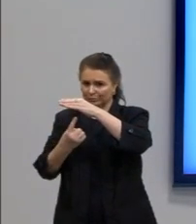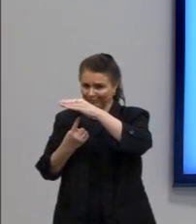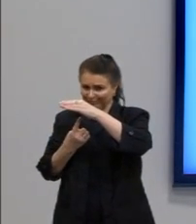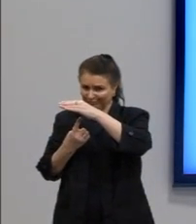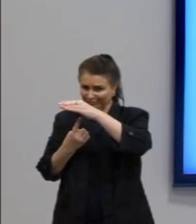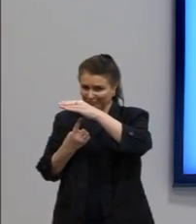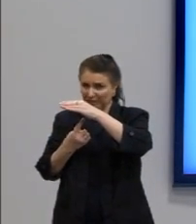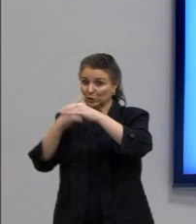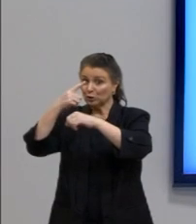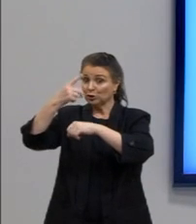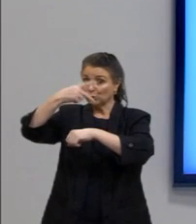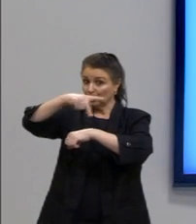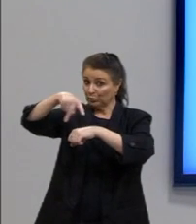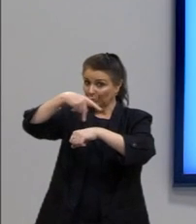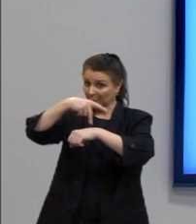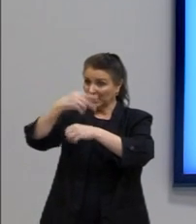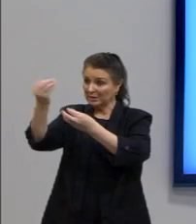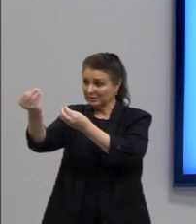transitoriedade,